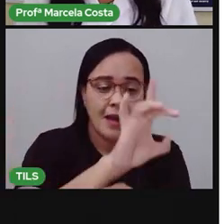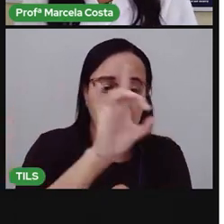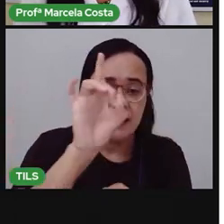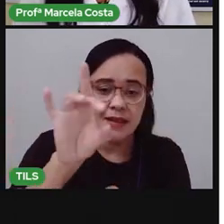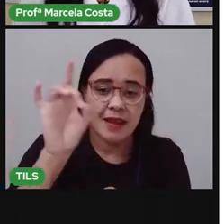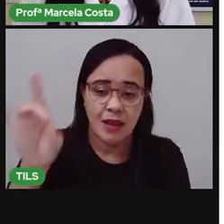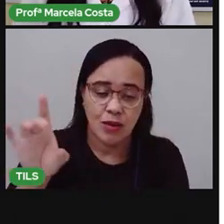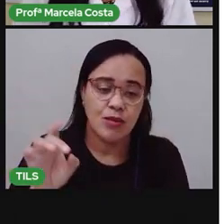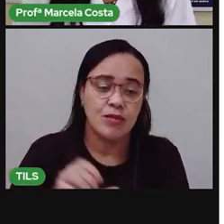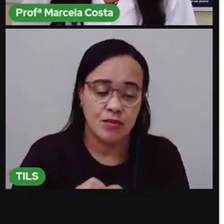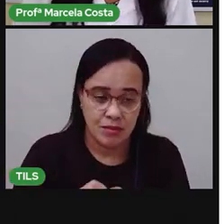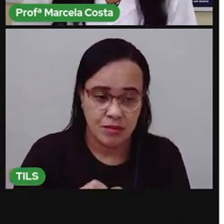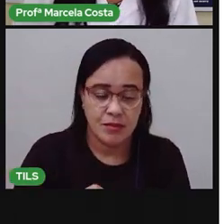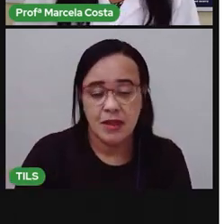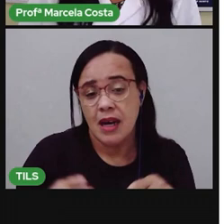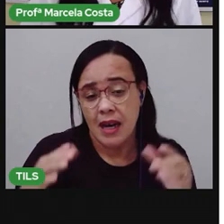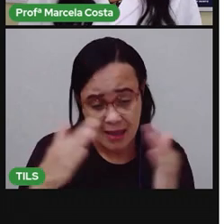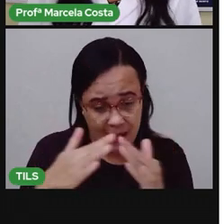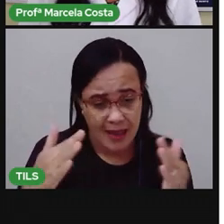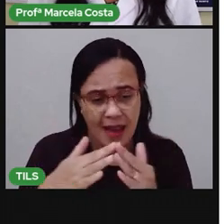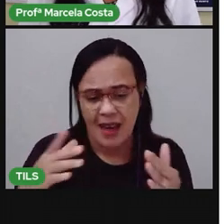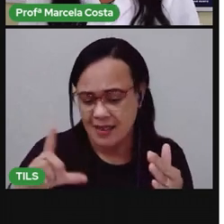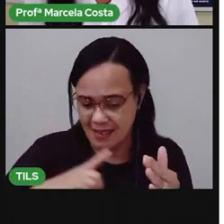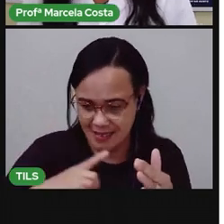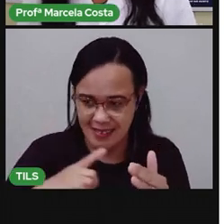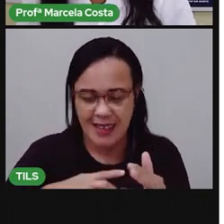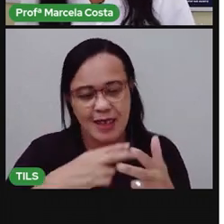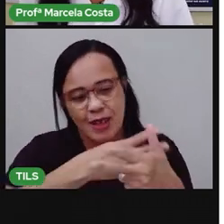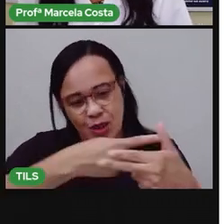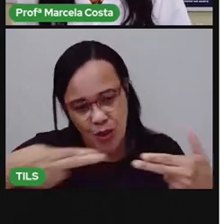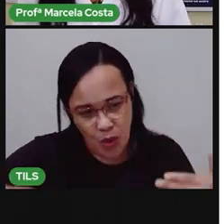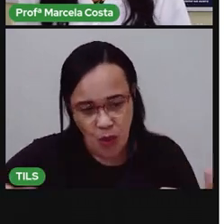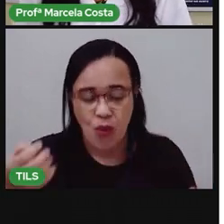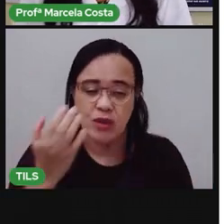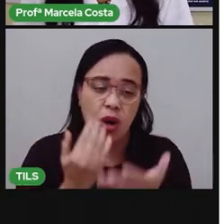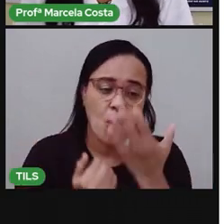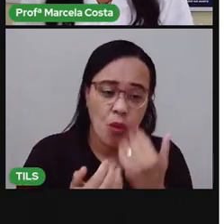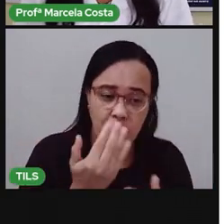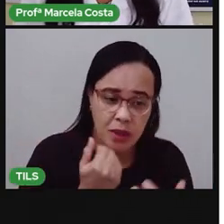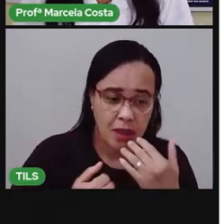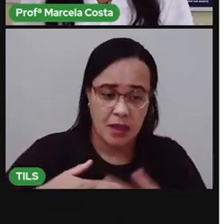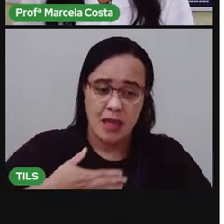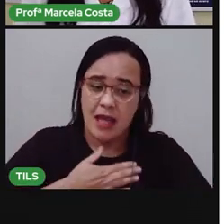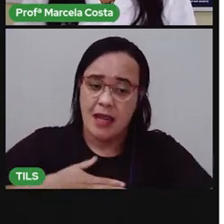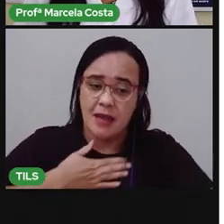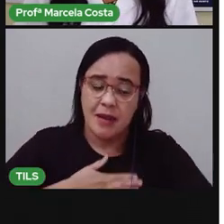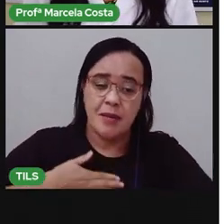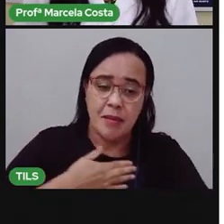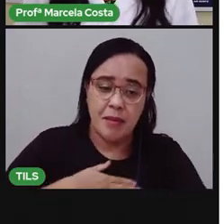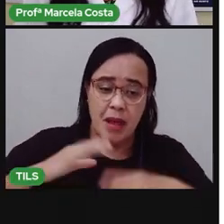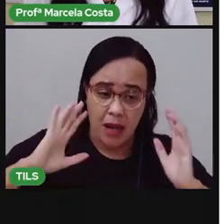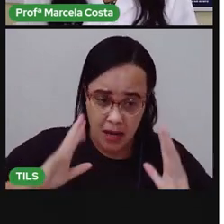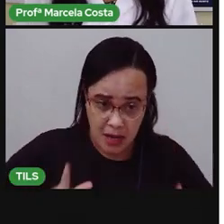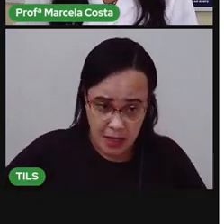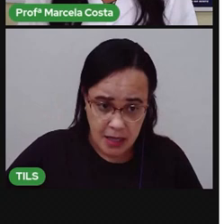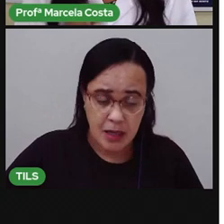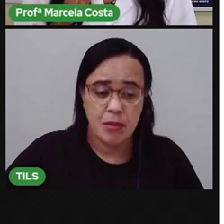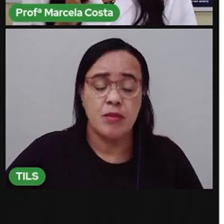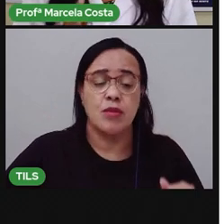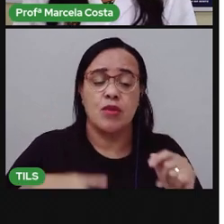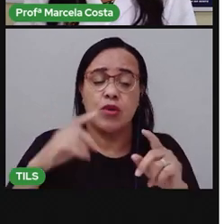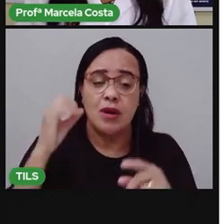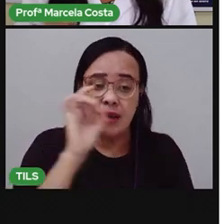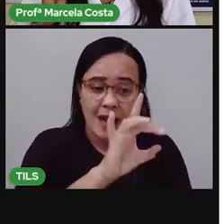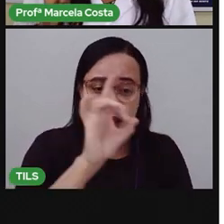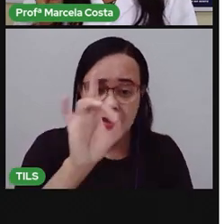Alimentos, produtos de limpeza, produtos de higiene. A gente vai separar